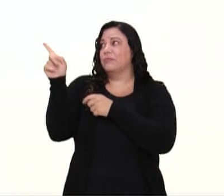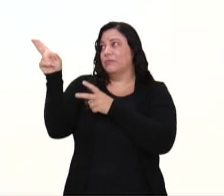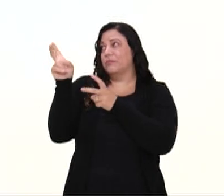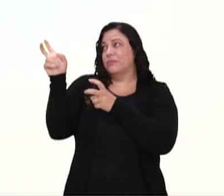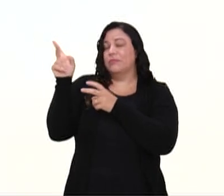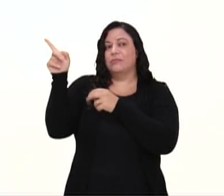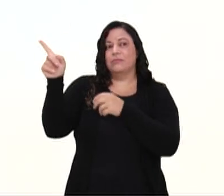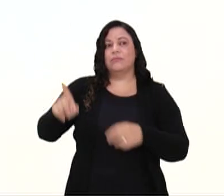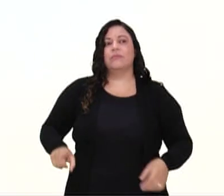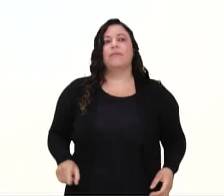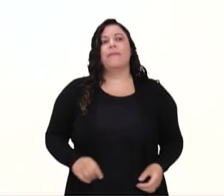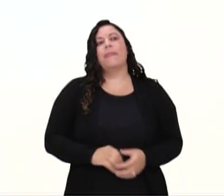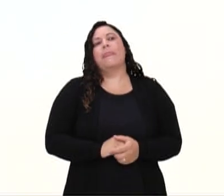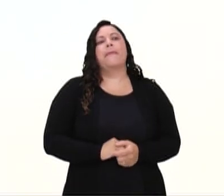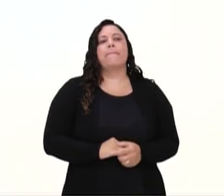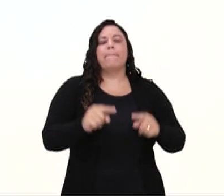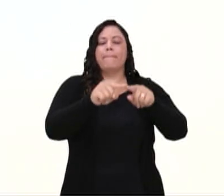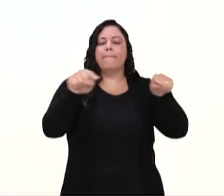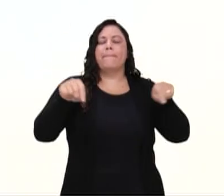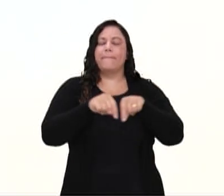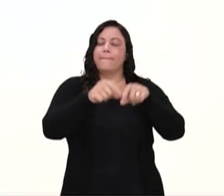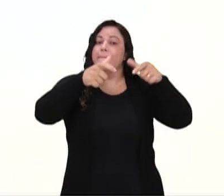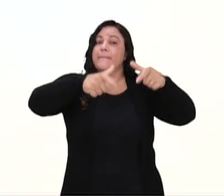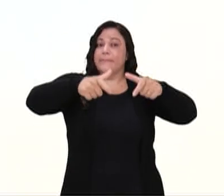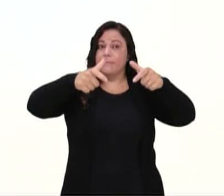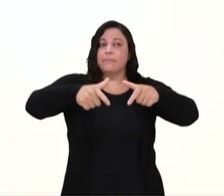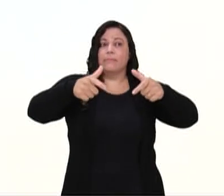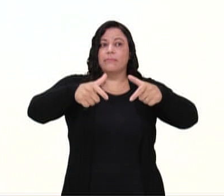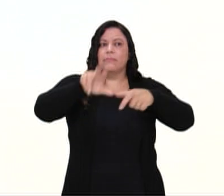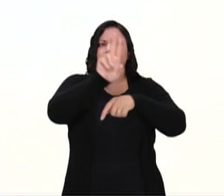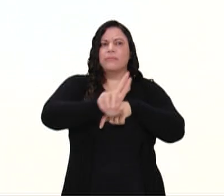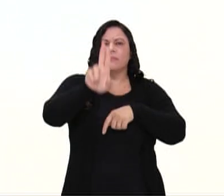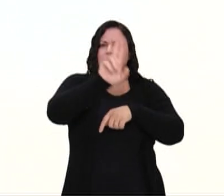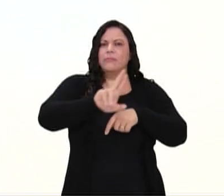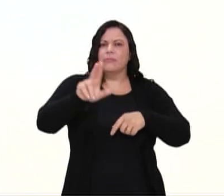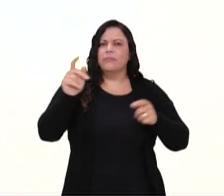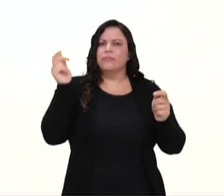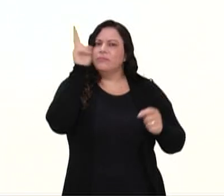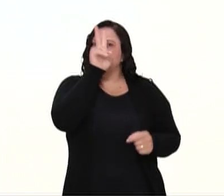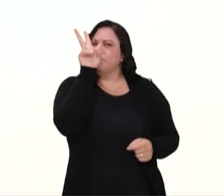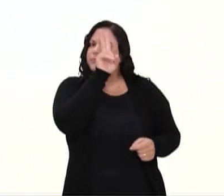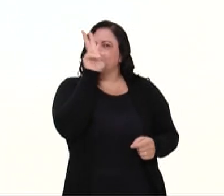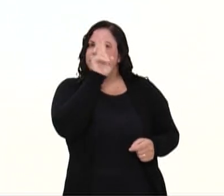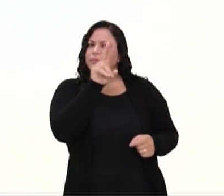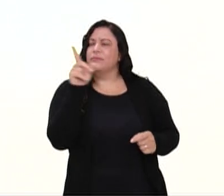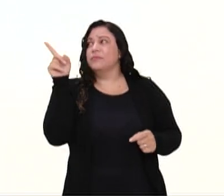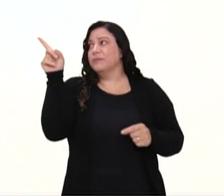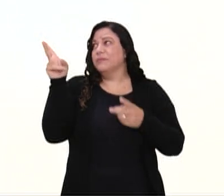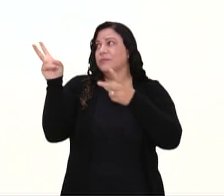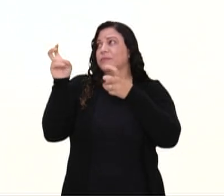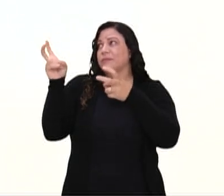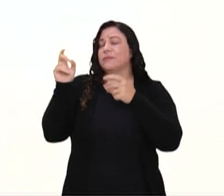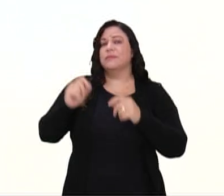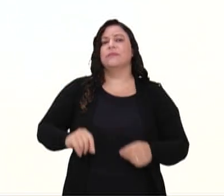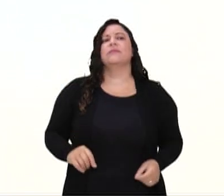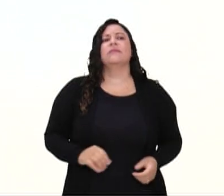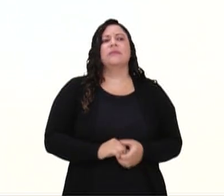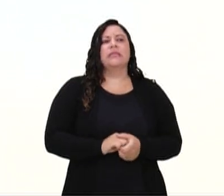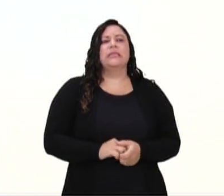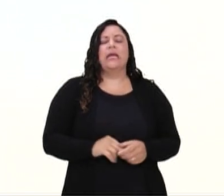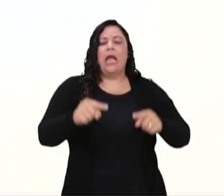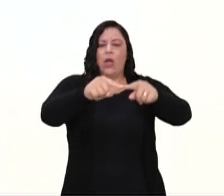onde são realizados o crossfit. Lembrando que esse aqui são pequenas, são grandes